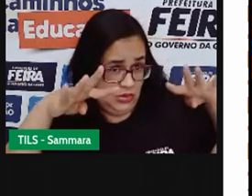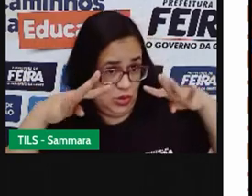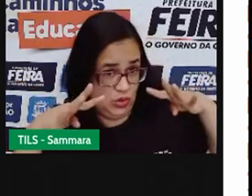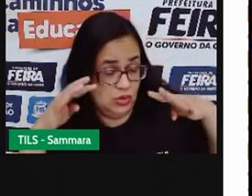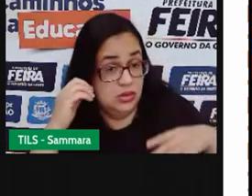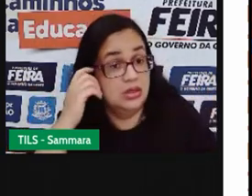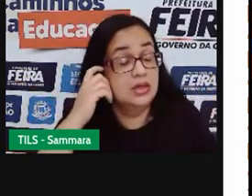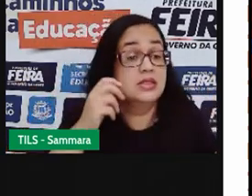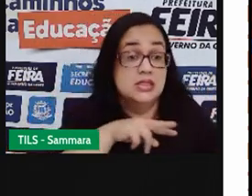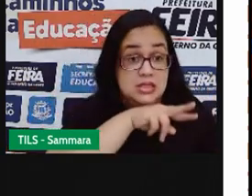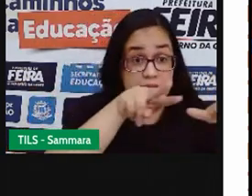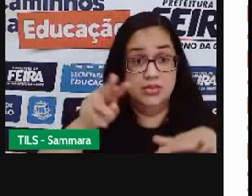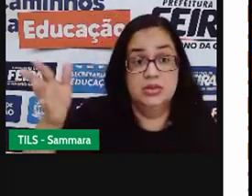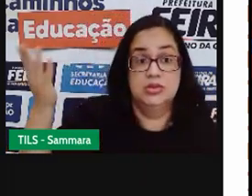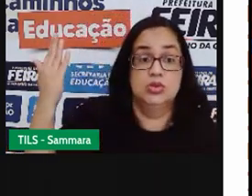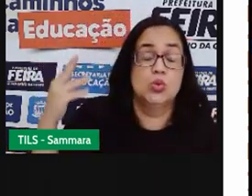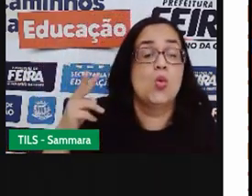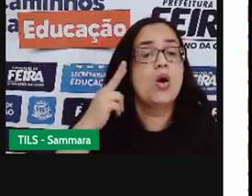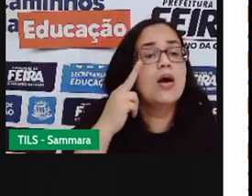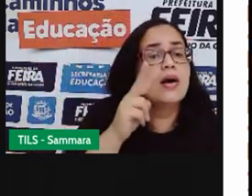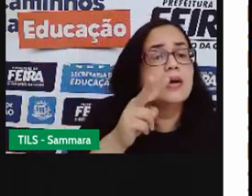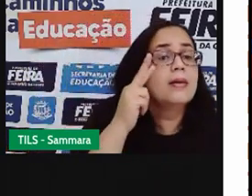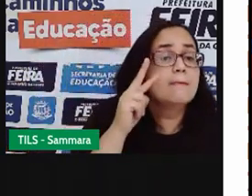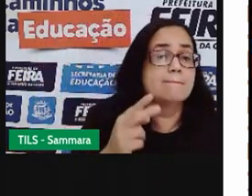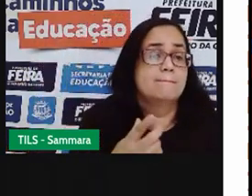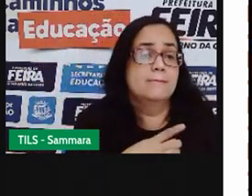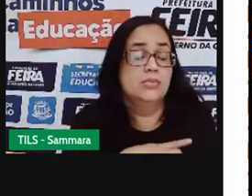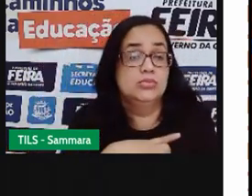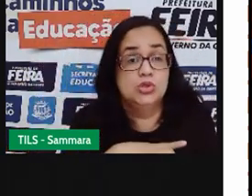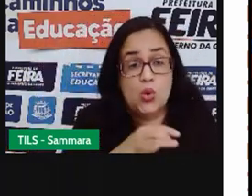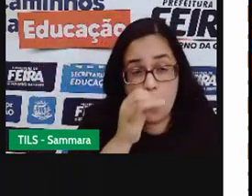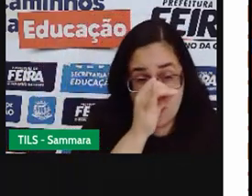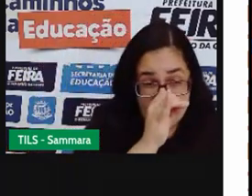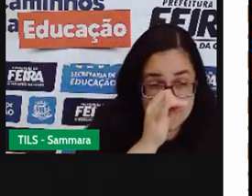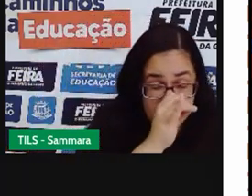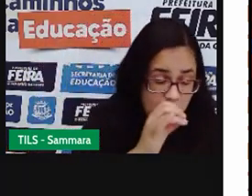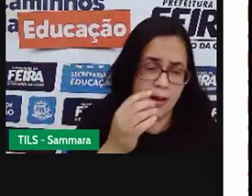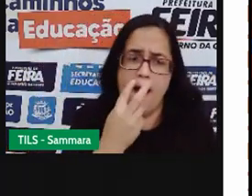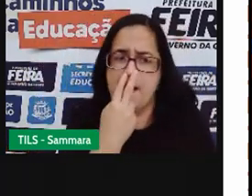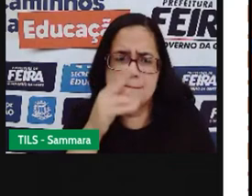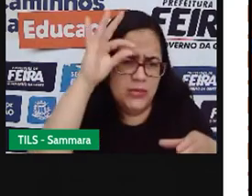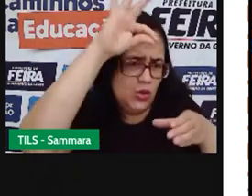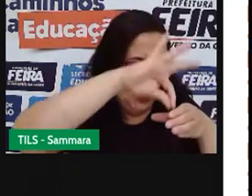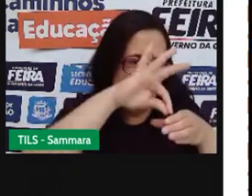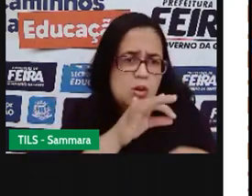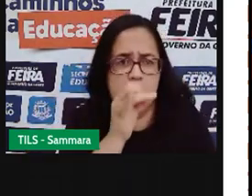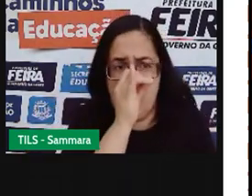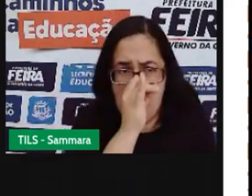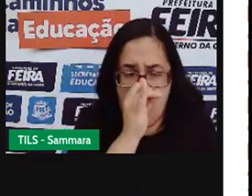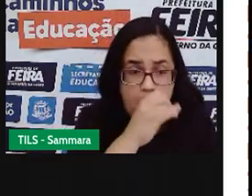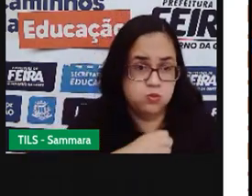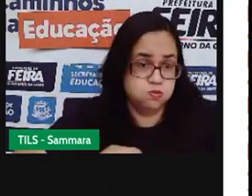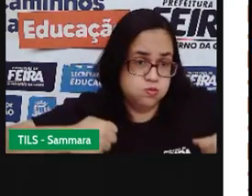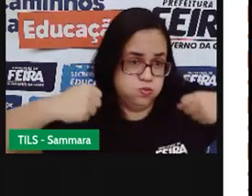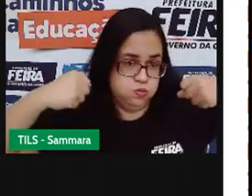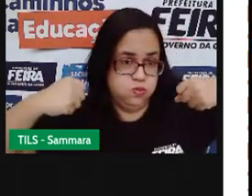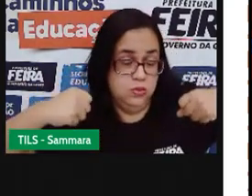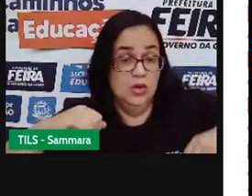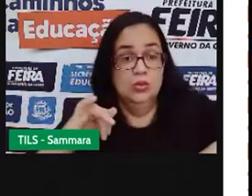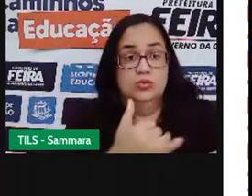Semana passada, eu vi um que tinha um porquinho, naqueles copinhos, um porquinho bem gordo,